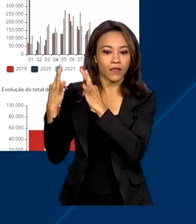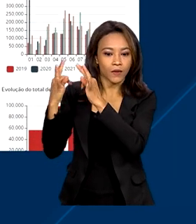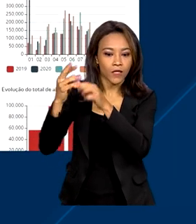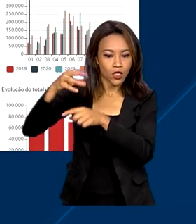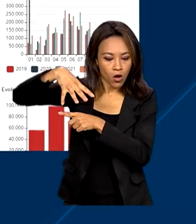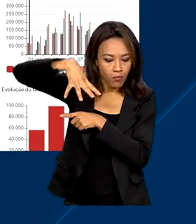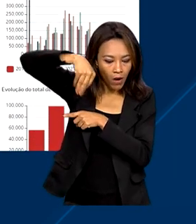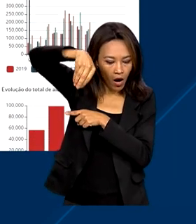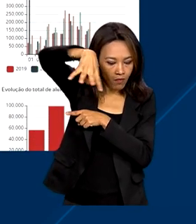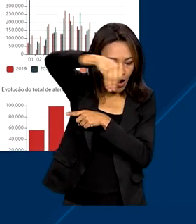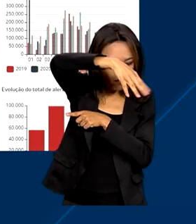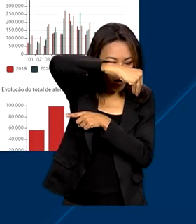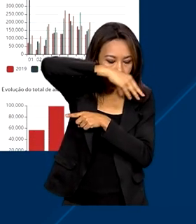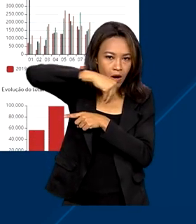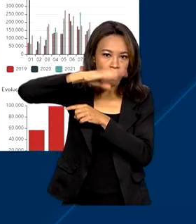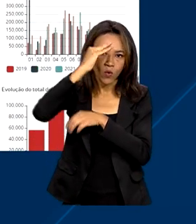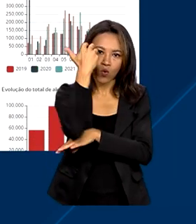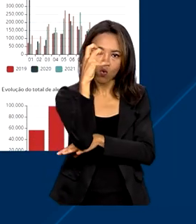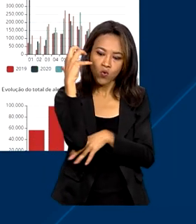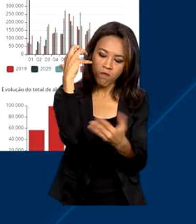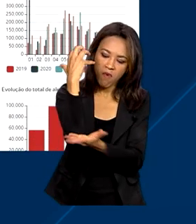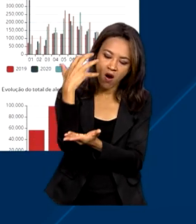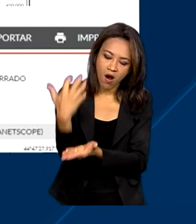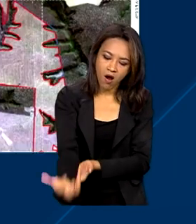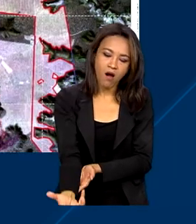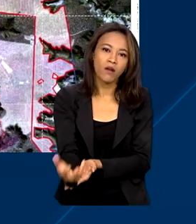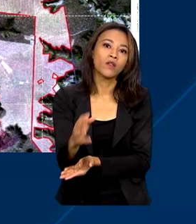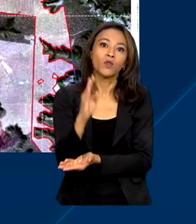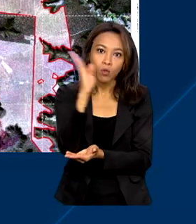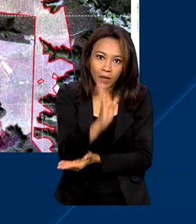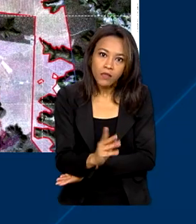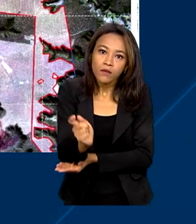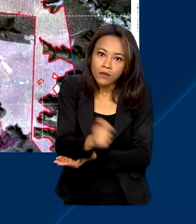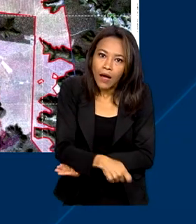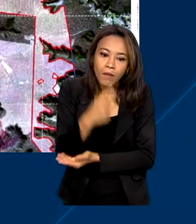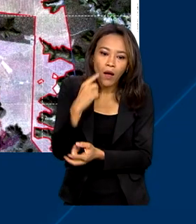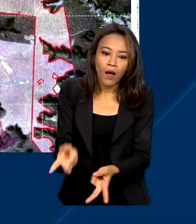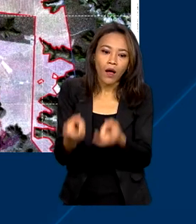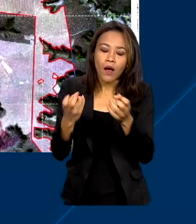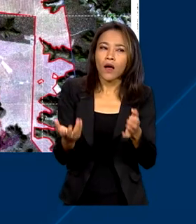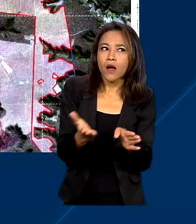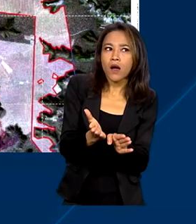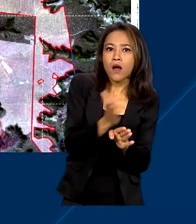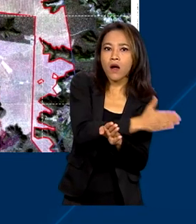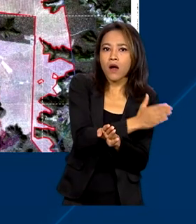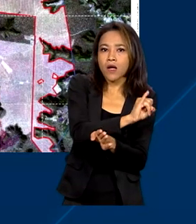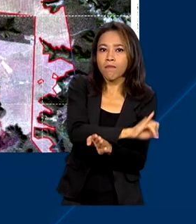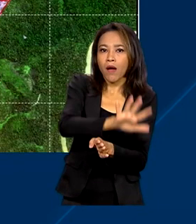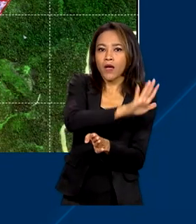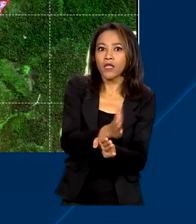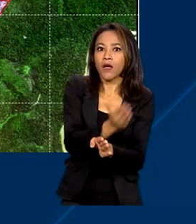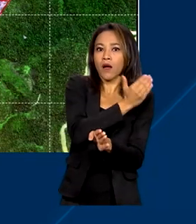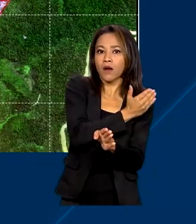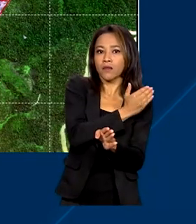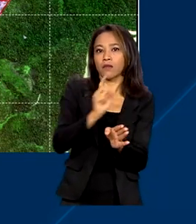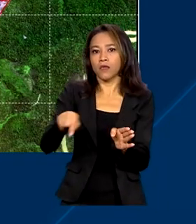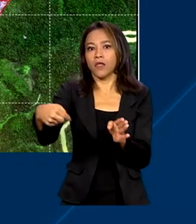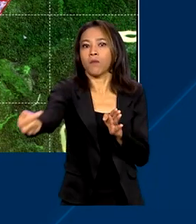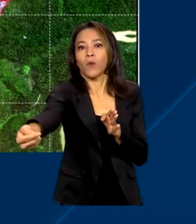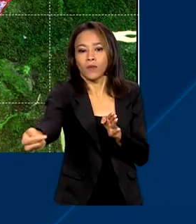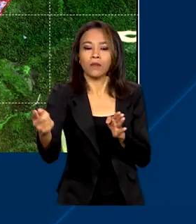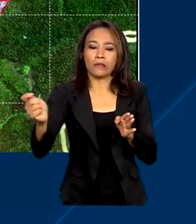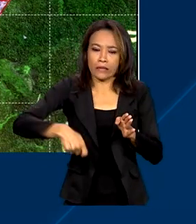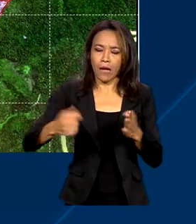desmatamento em todo o Brasil. É possível comparar imagens de antes e depois do desmatamento, o que permite